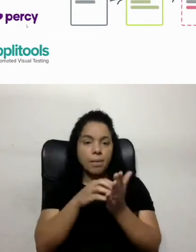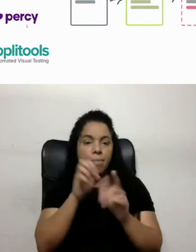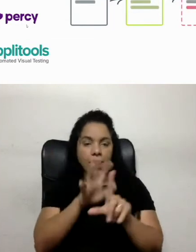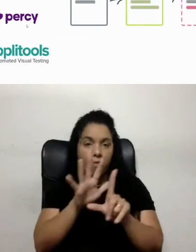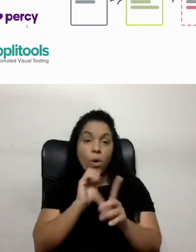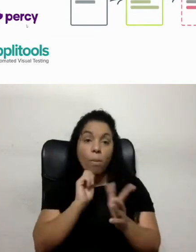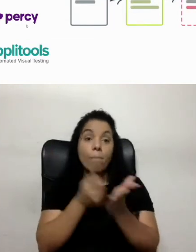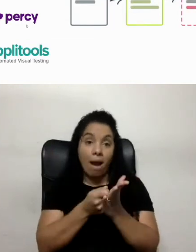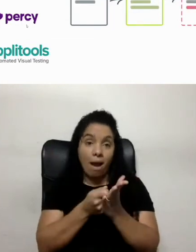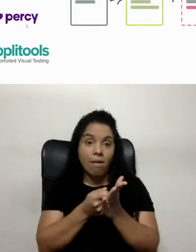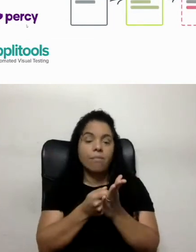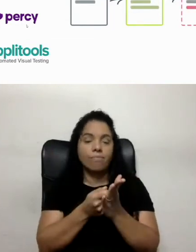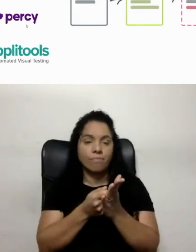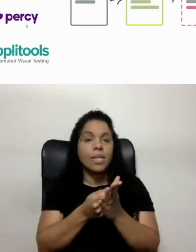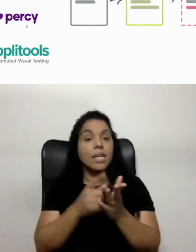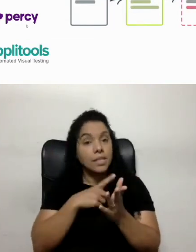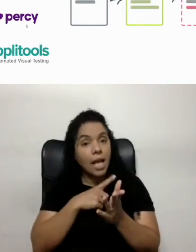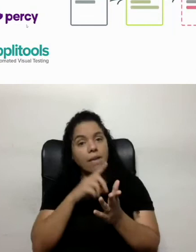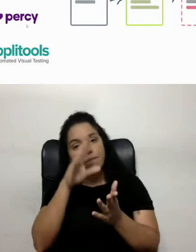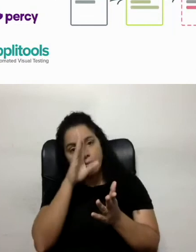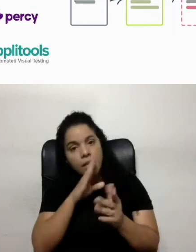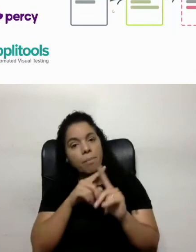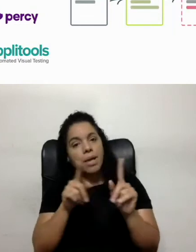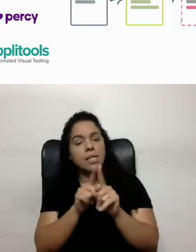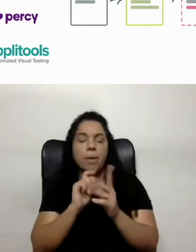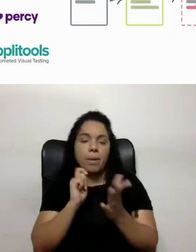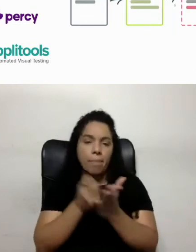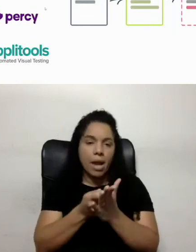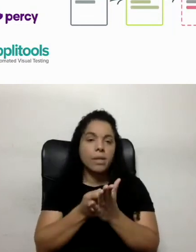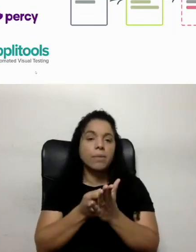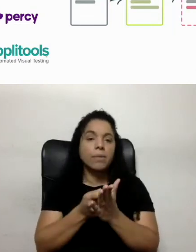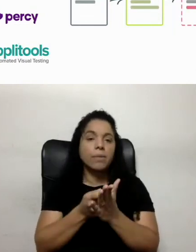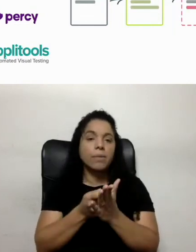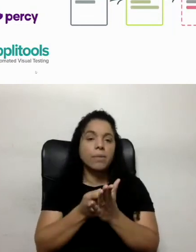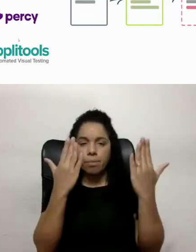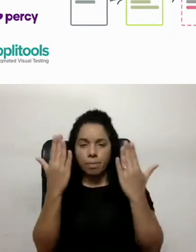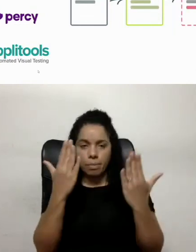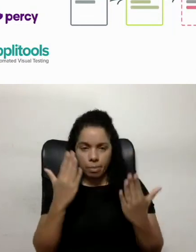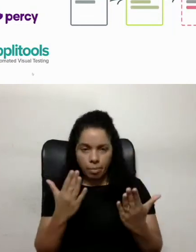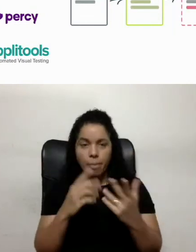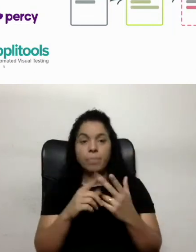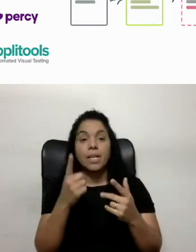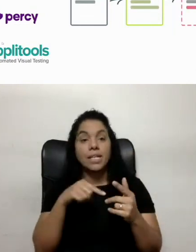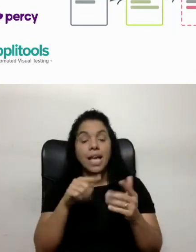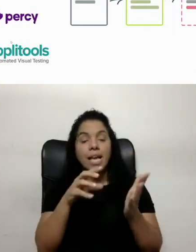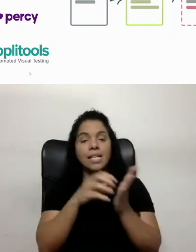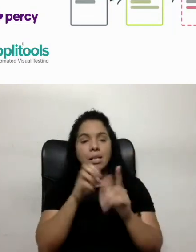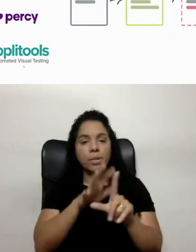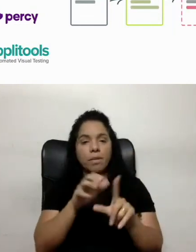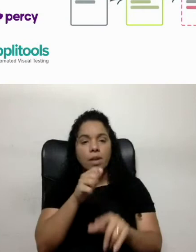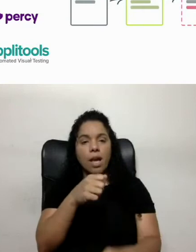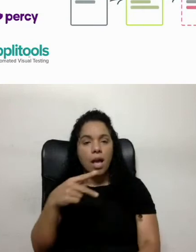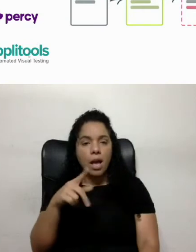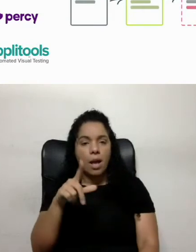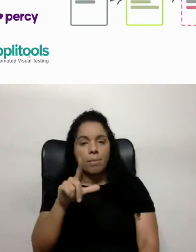paga, ela tem uma versão free, mas ela também é paga, e sempre utiliza o mesmo propósito. E a gente tem essa plataforma aqui, Aptos, né?